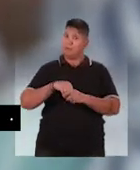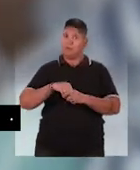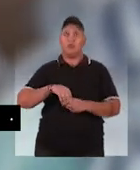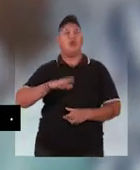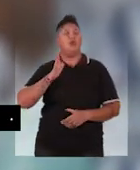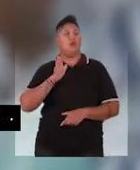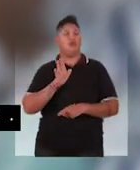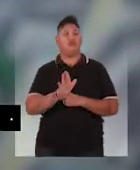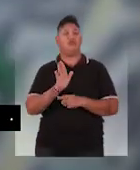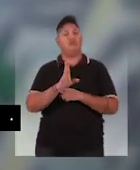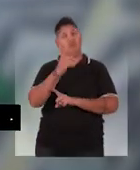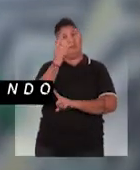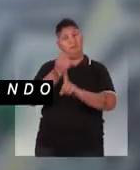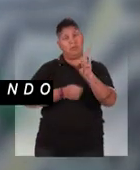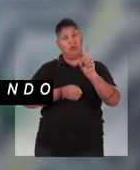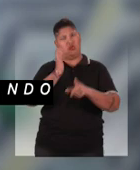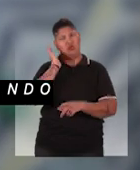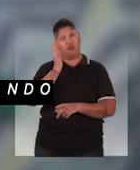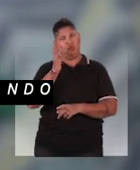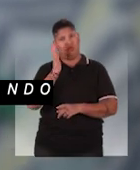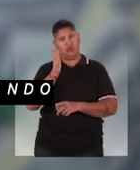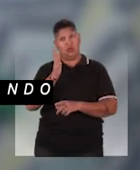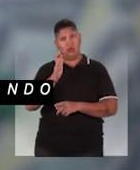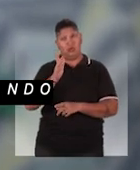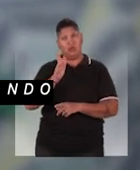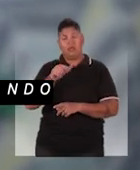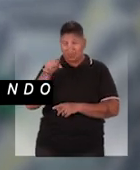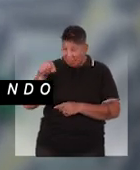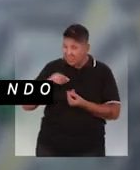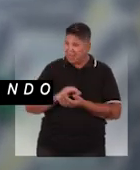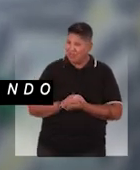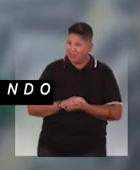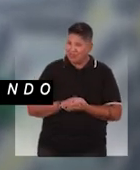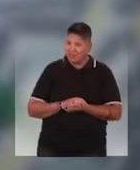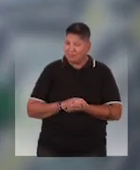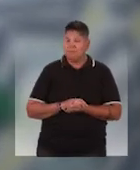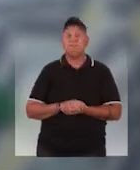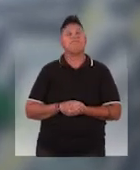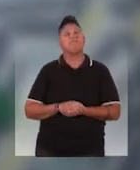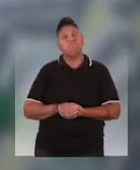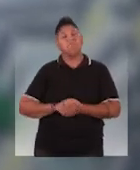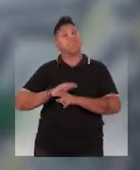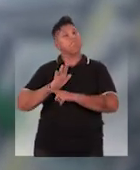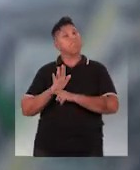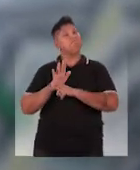serviços no local. Estou trabalhando já tem um mês. Não é Kaique?